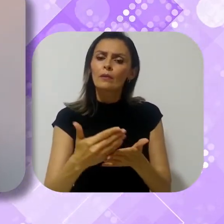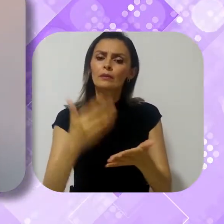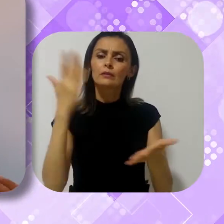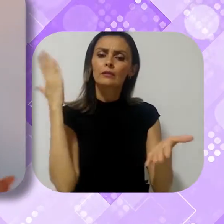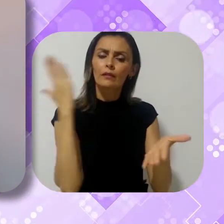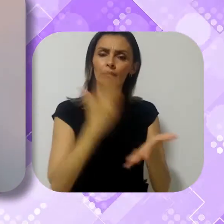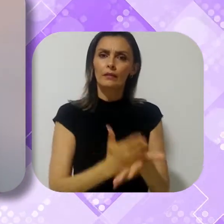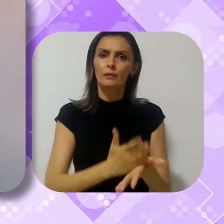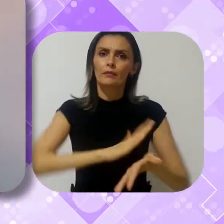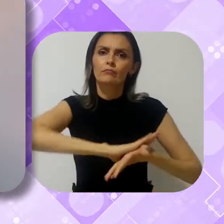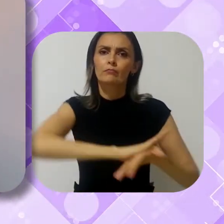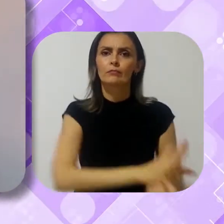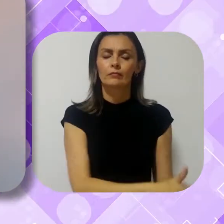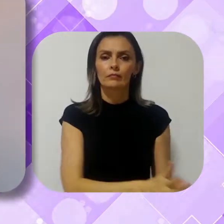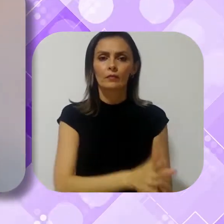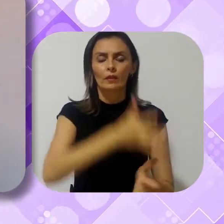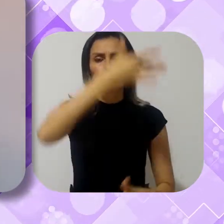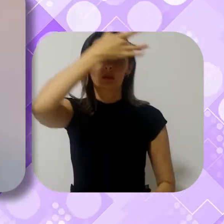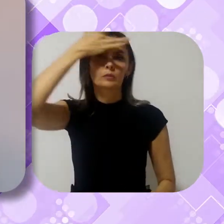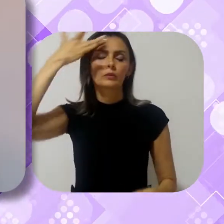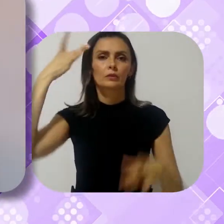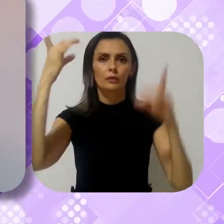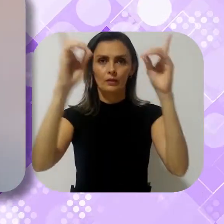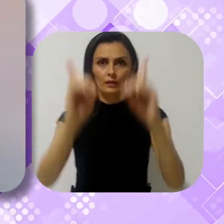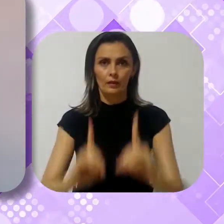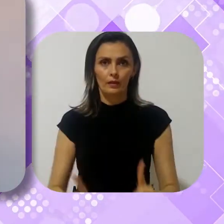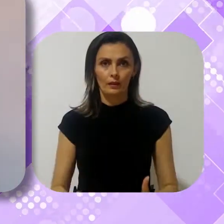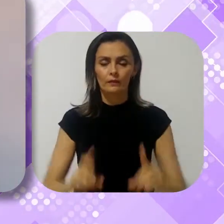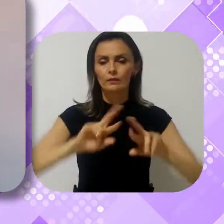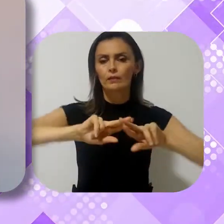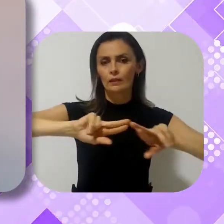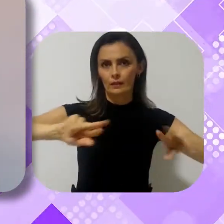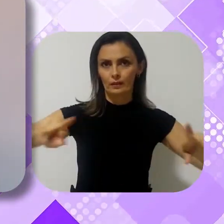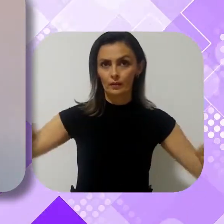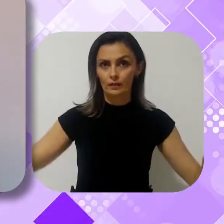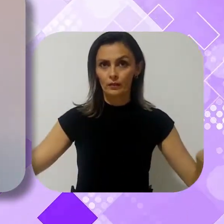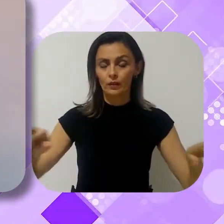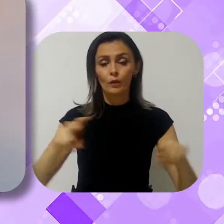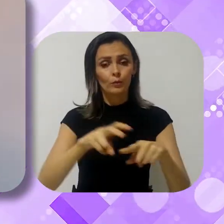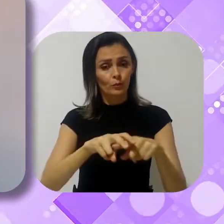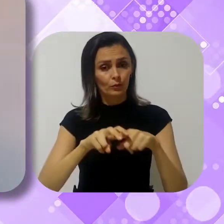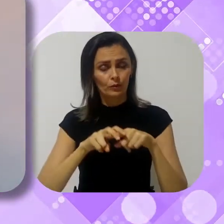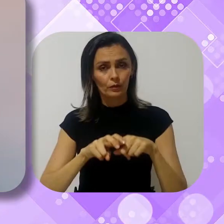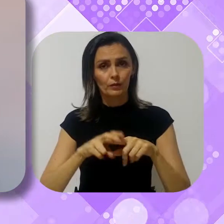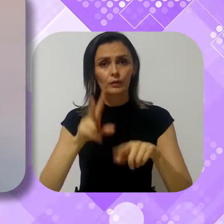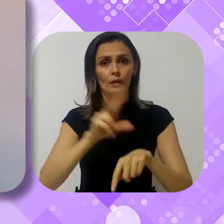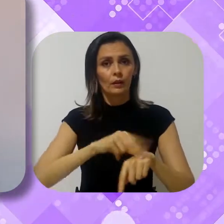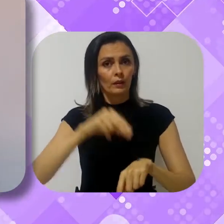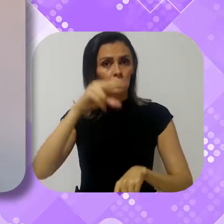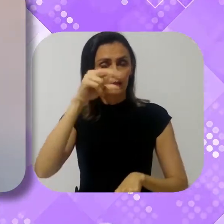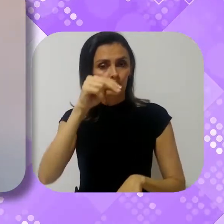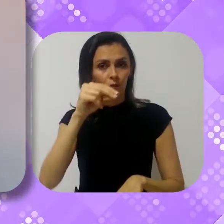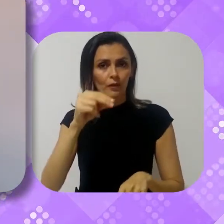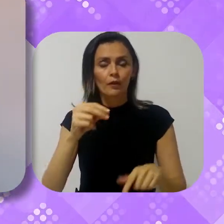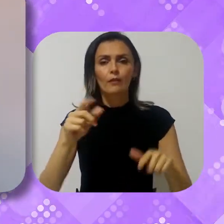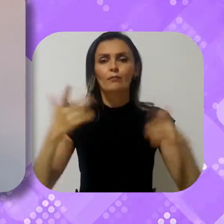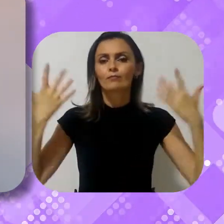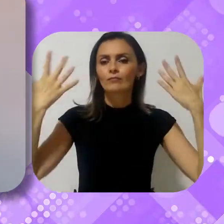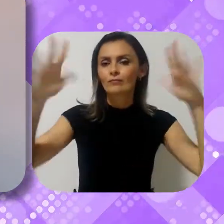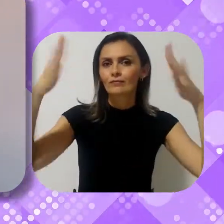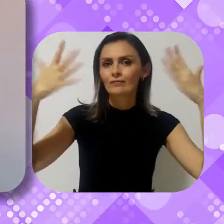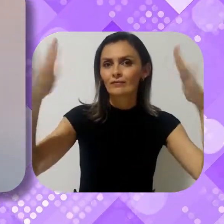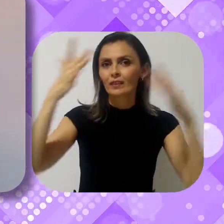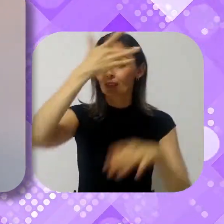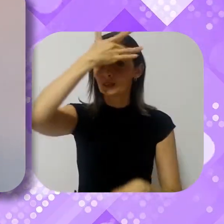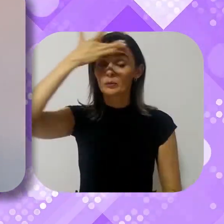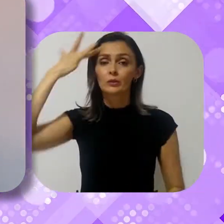desconstrução da discriminação contra o diferente. Em homenagem a esse constante lutar, esse